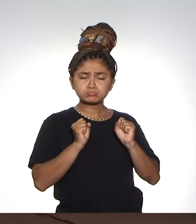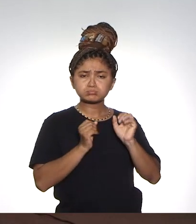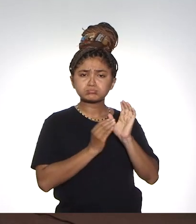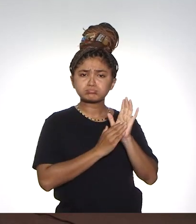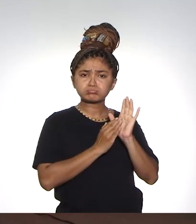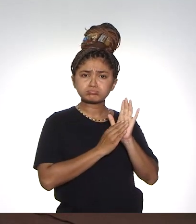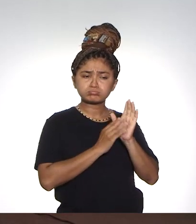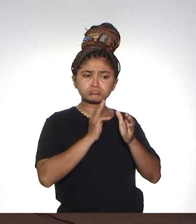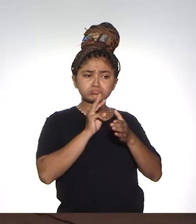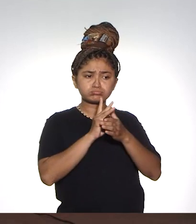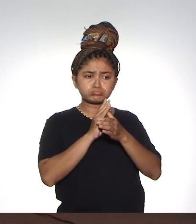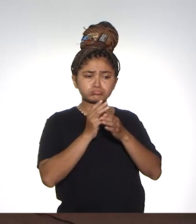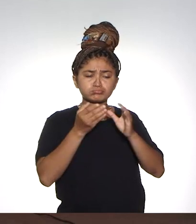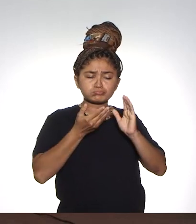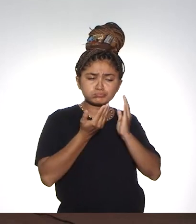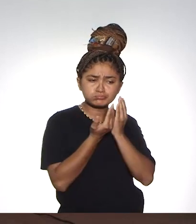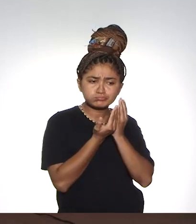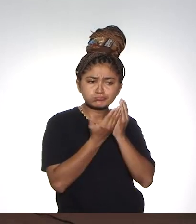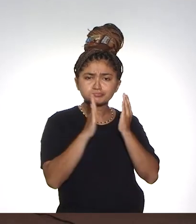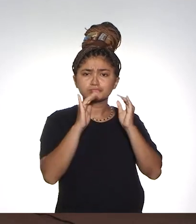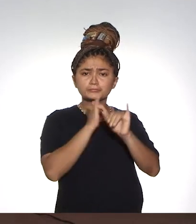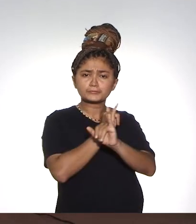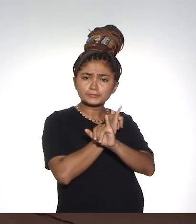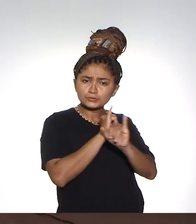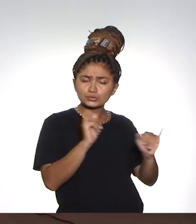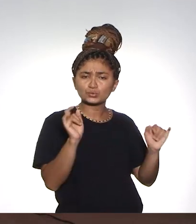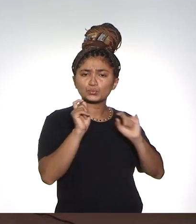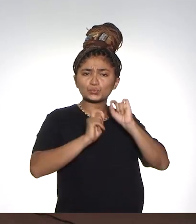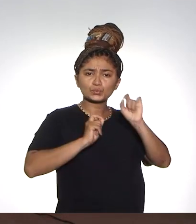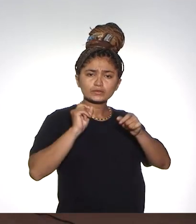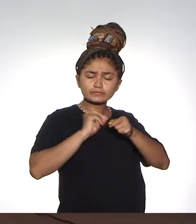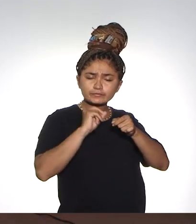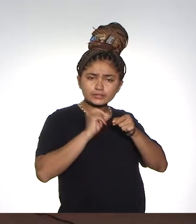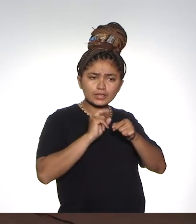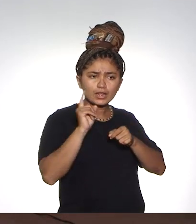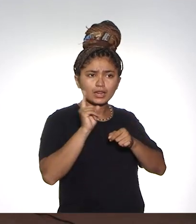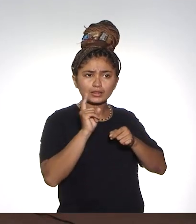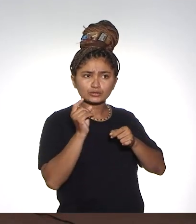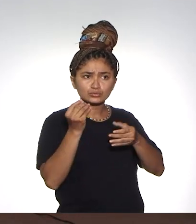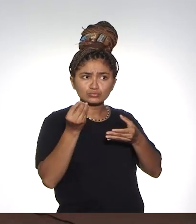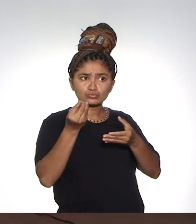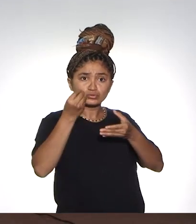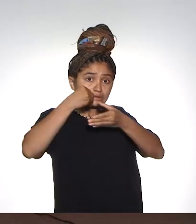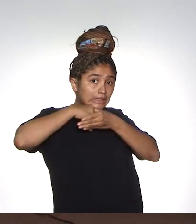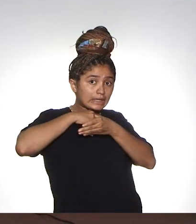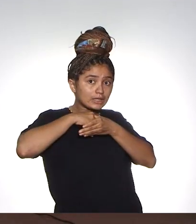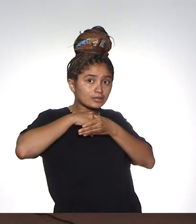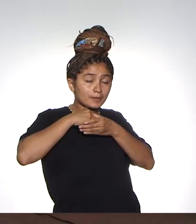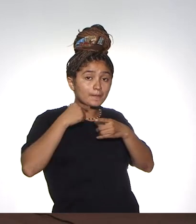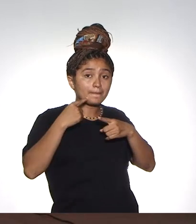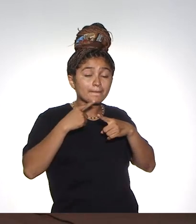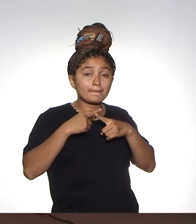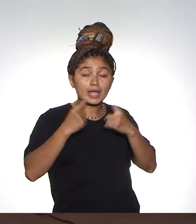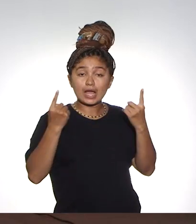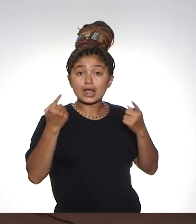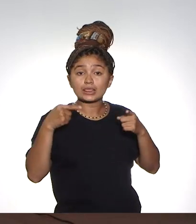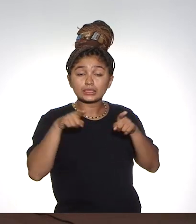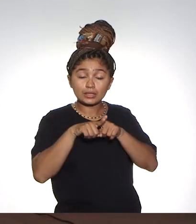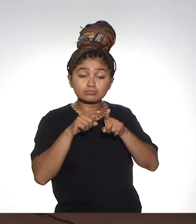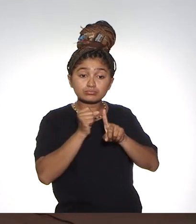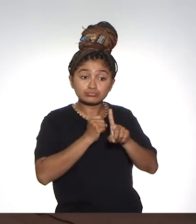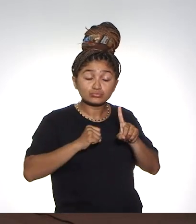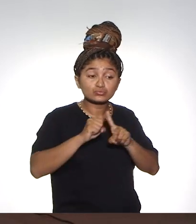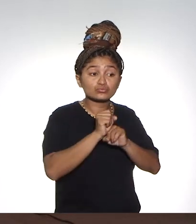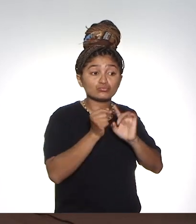seja oportunizado para que a universidade possa abrir suas portas, divulgar aquilo que está sendo feito, não só internamente, nós